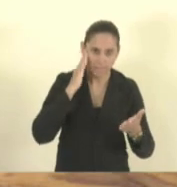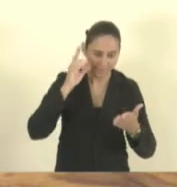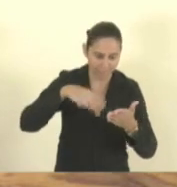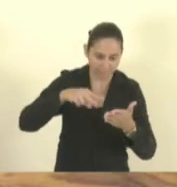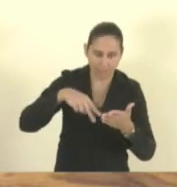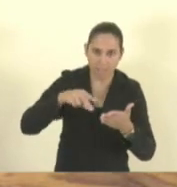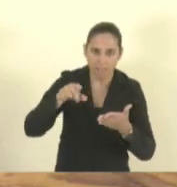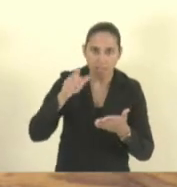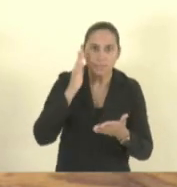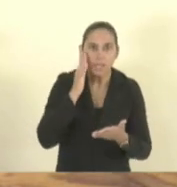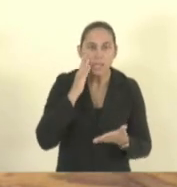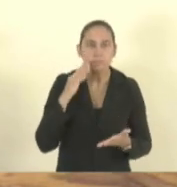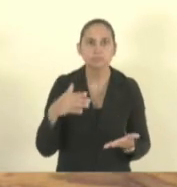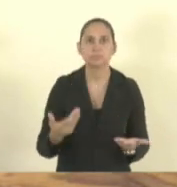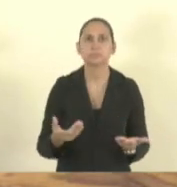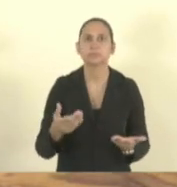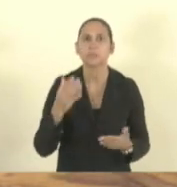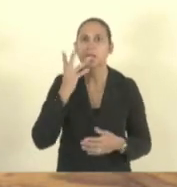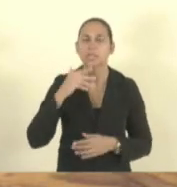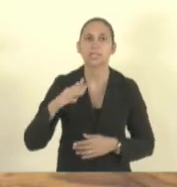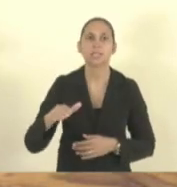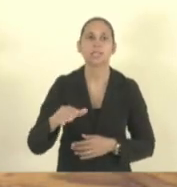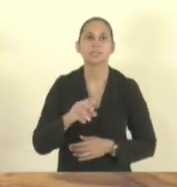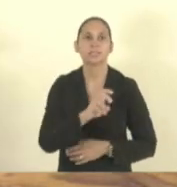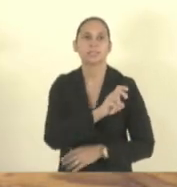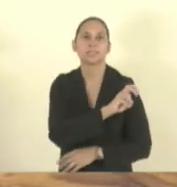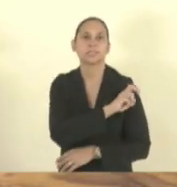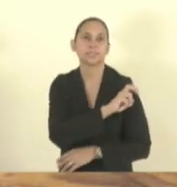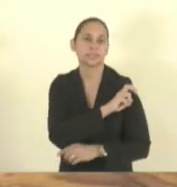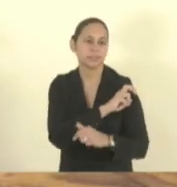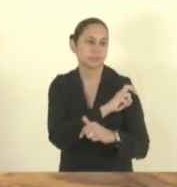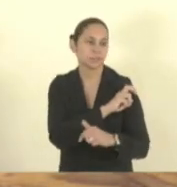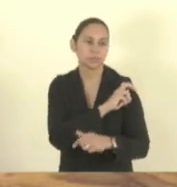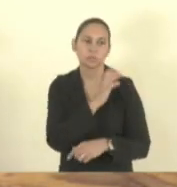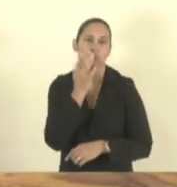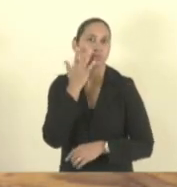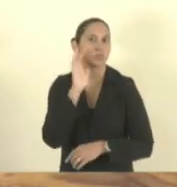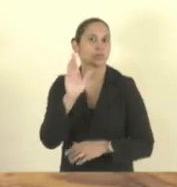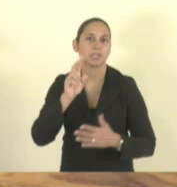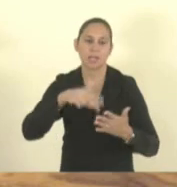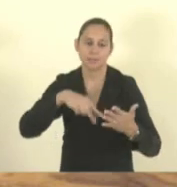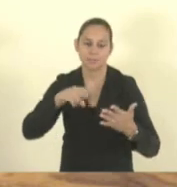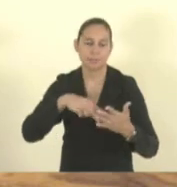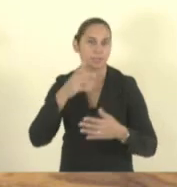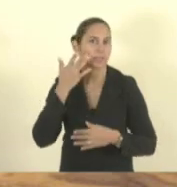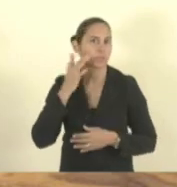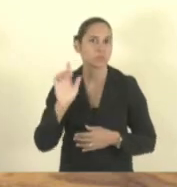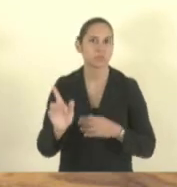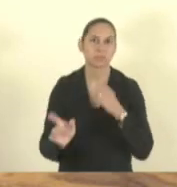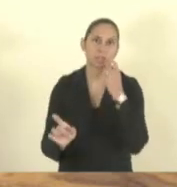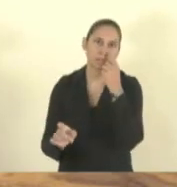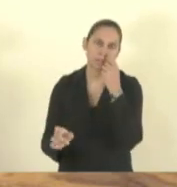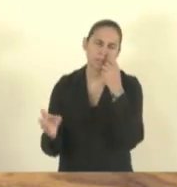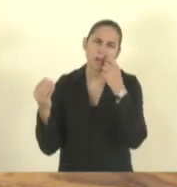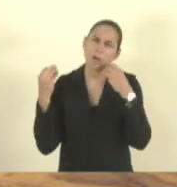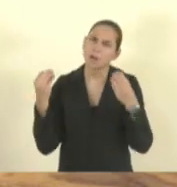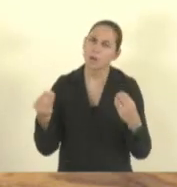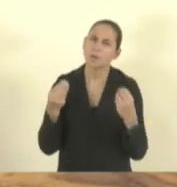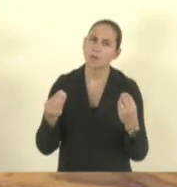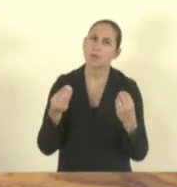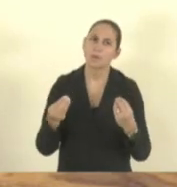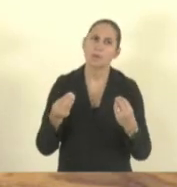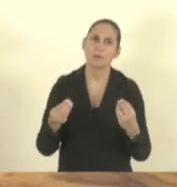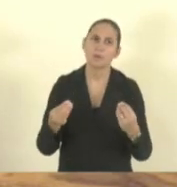Crianças no quinto ano que não sabem ler? Aonde já se viu?